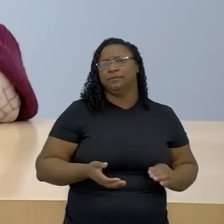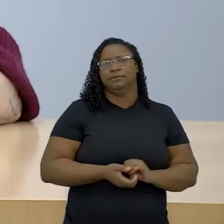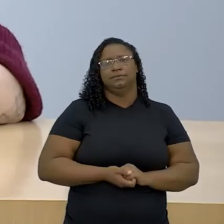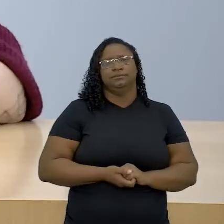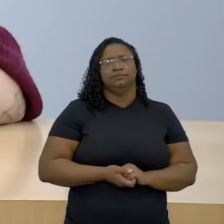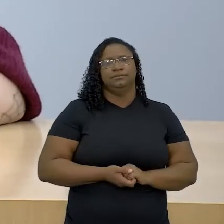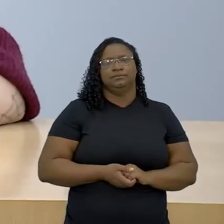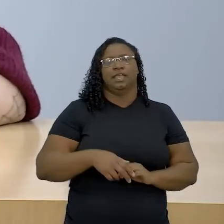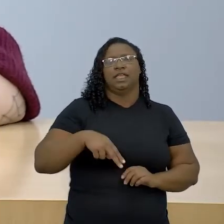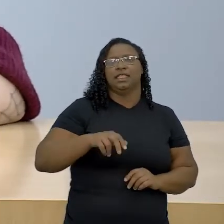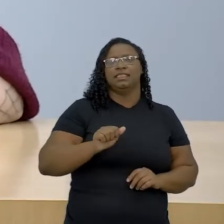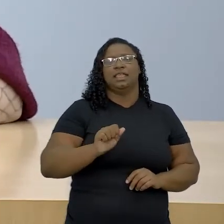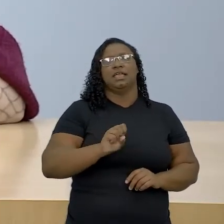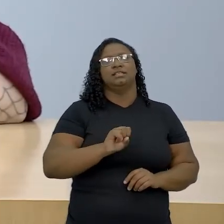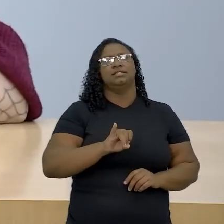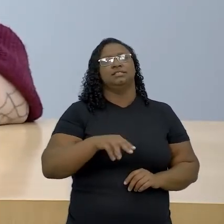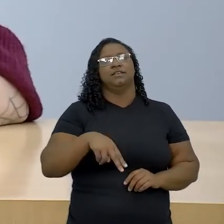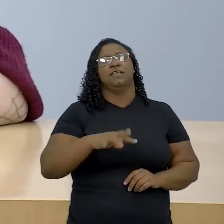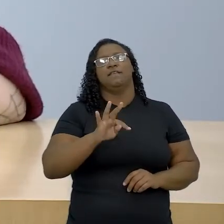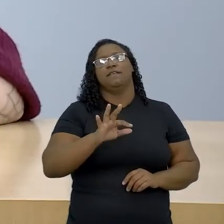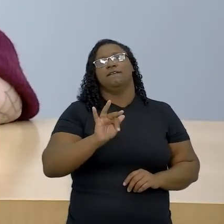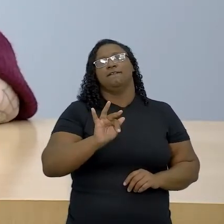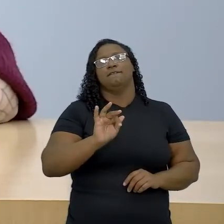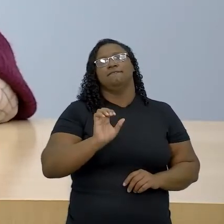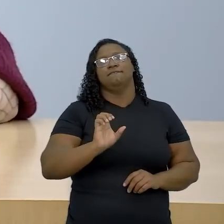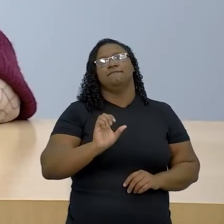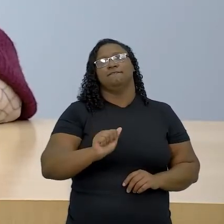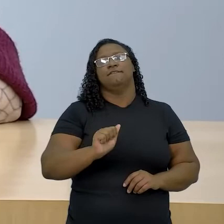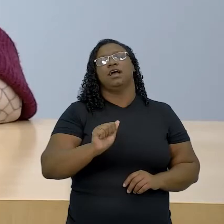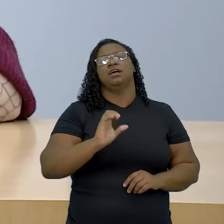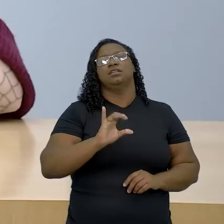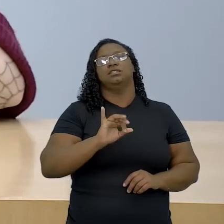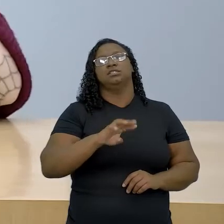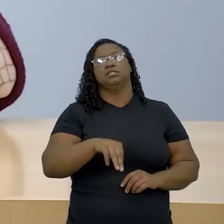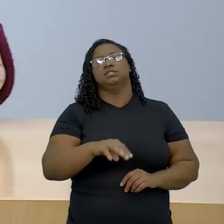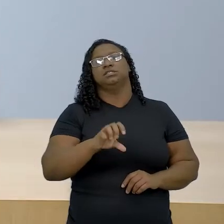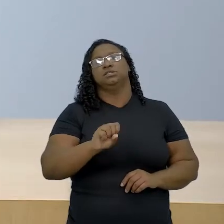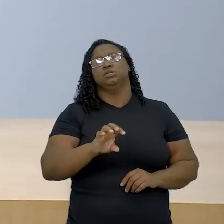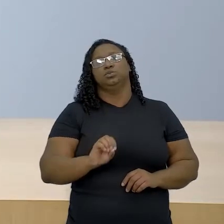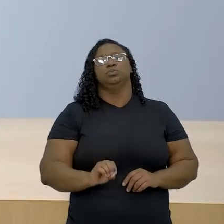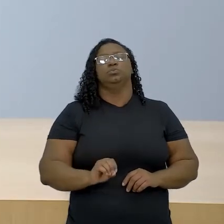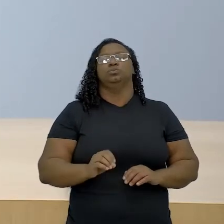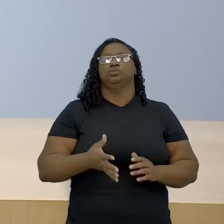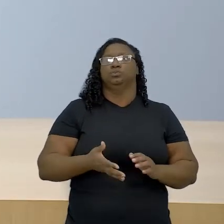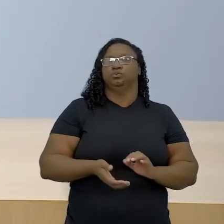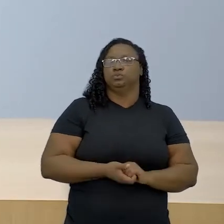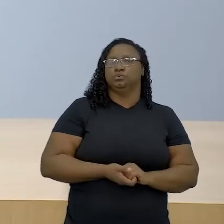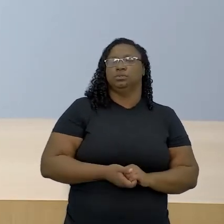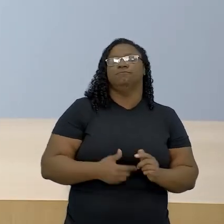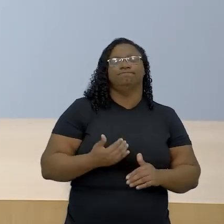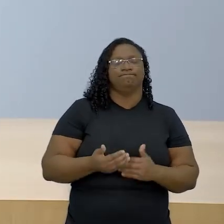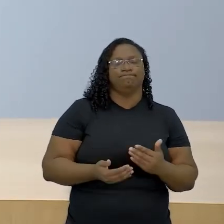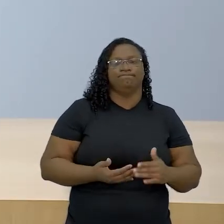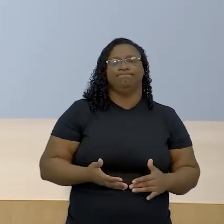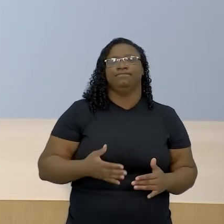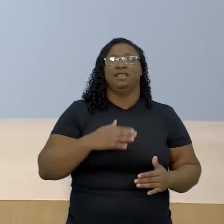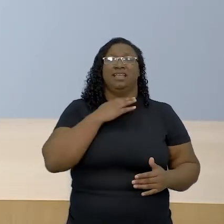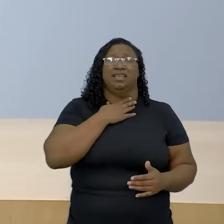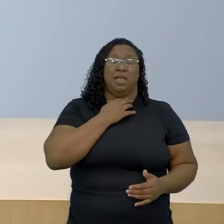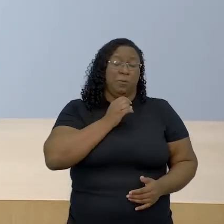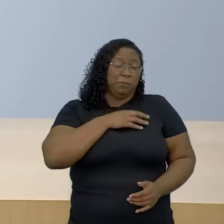o nazifascismo, o estalinismo. Então, o uso da ameaça e do medo por